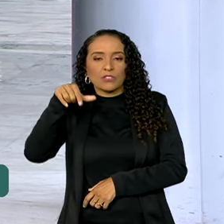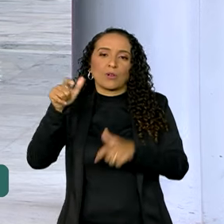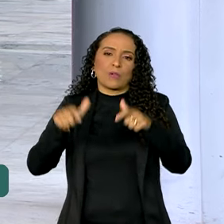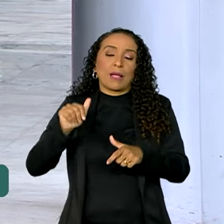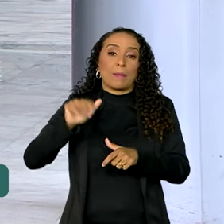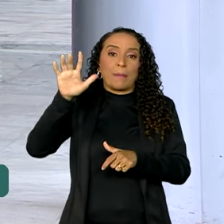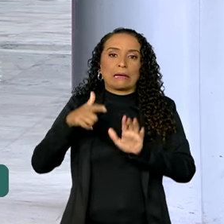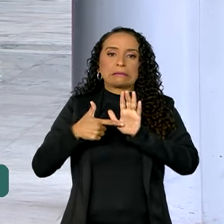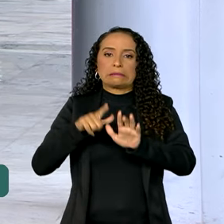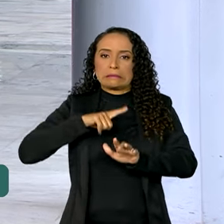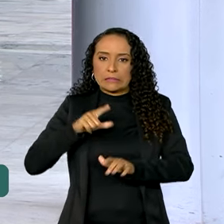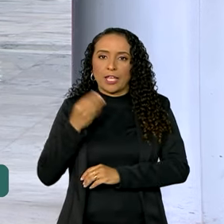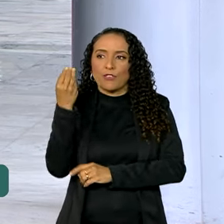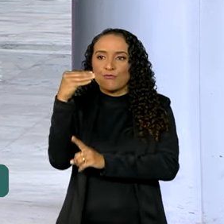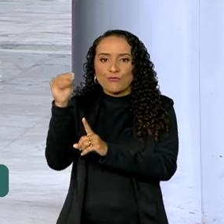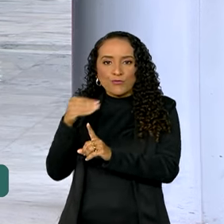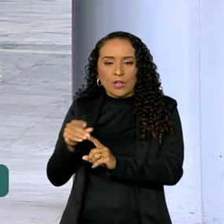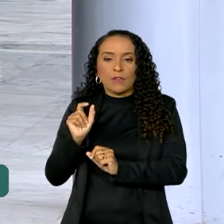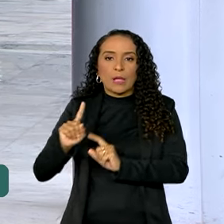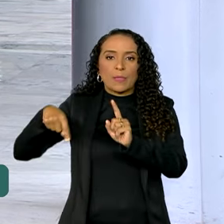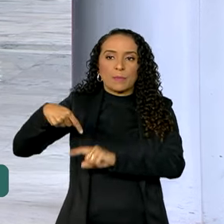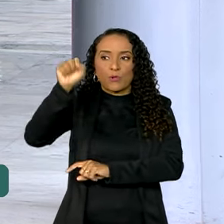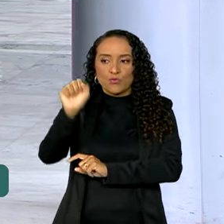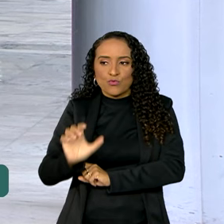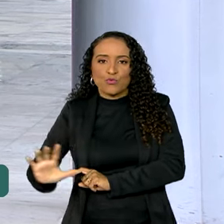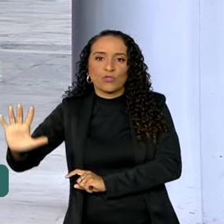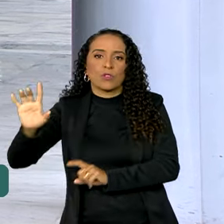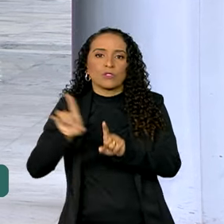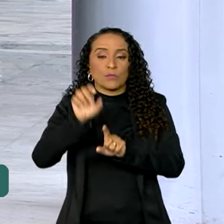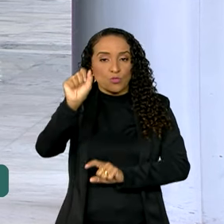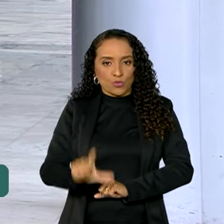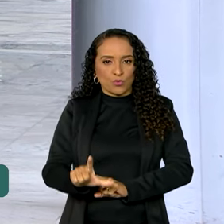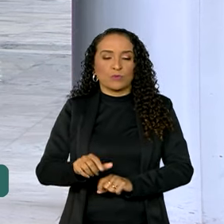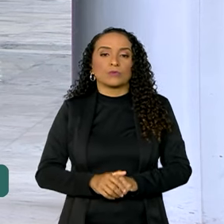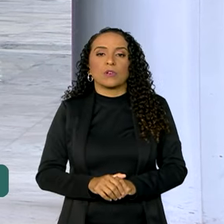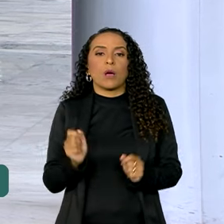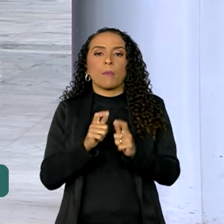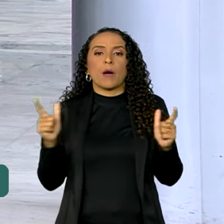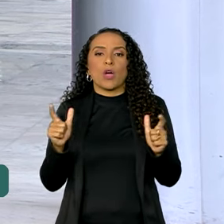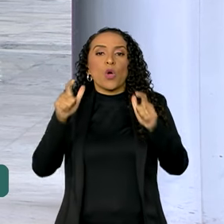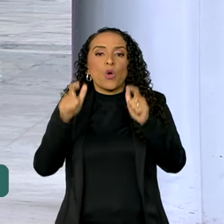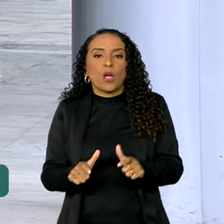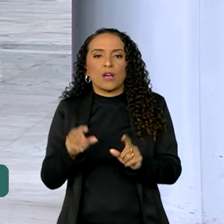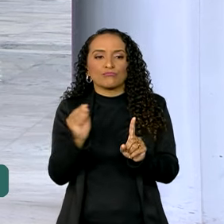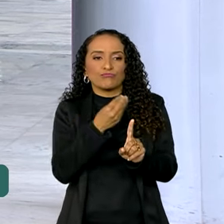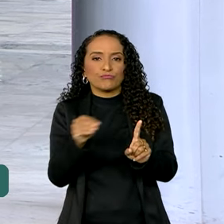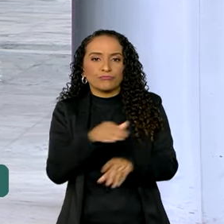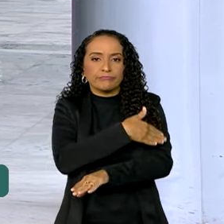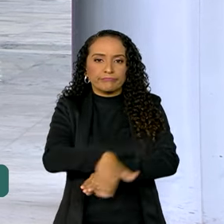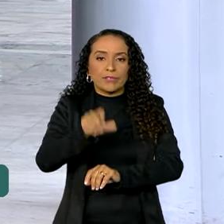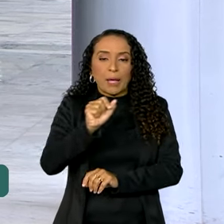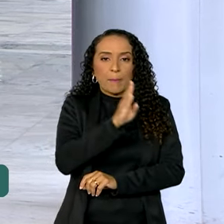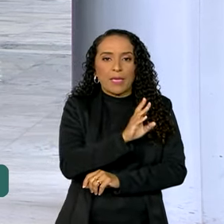apresenta mais pontos vulneráveis, seguido pela região Sudeste e pelo Sul. E o maior número de pontos vulneráveis numa BR fica